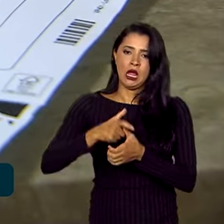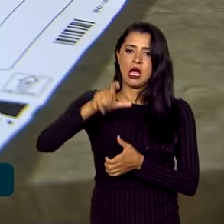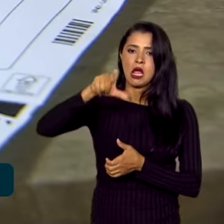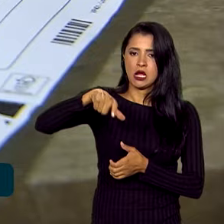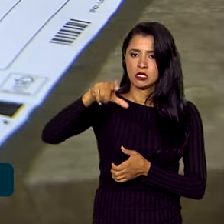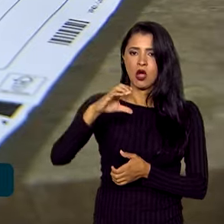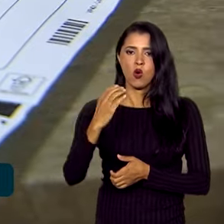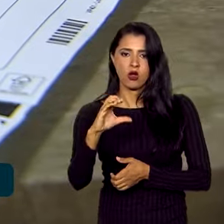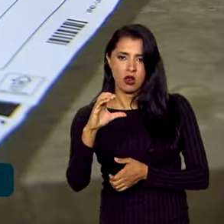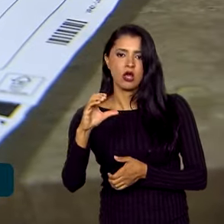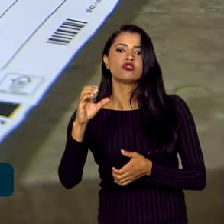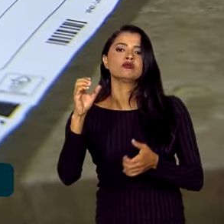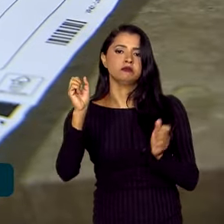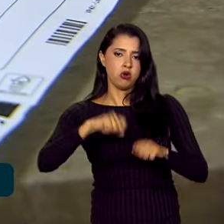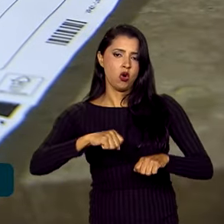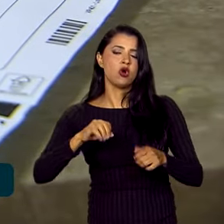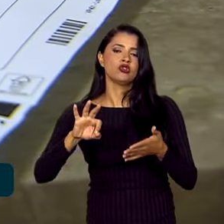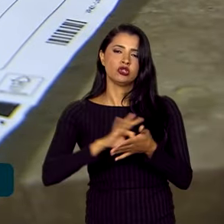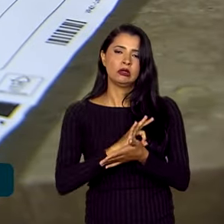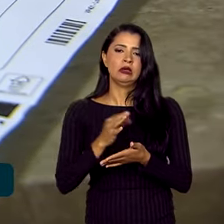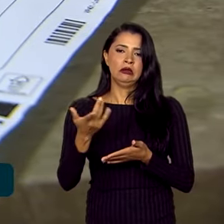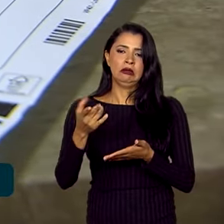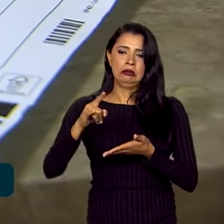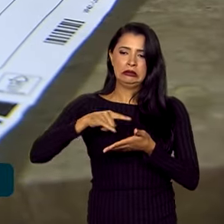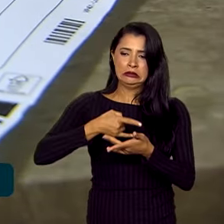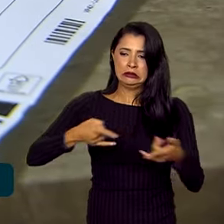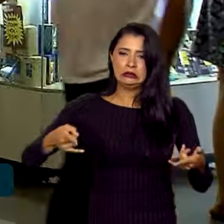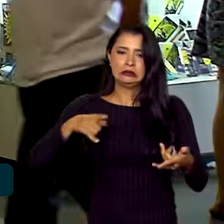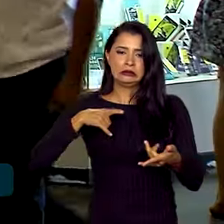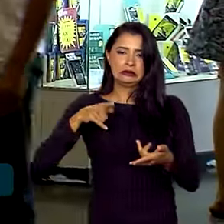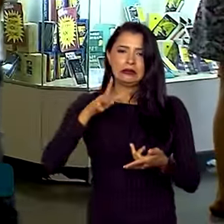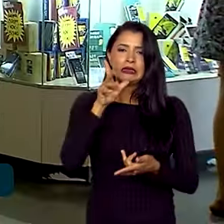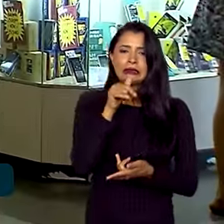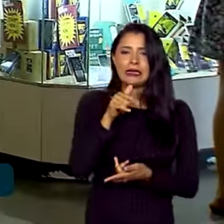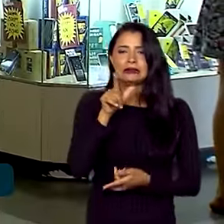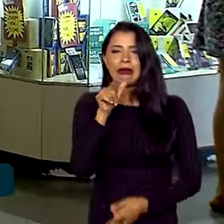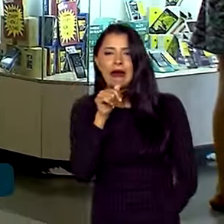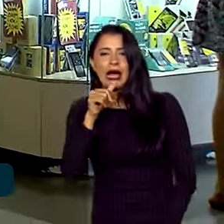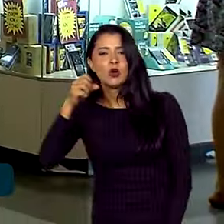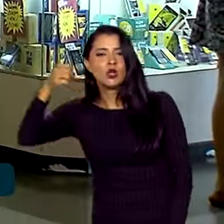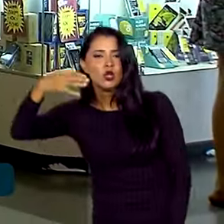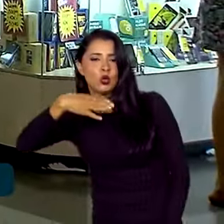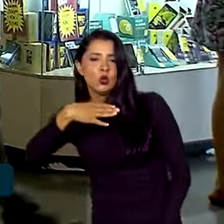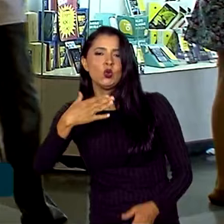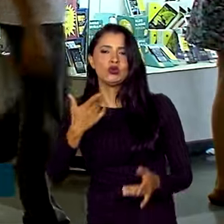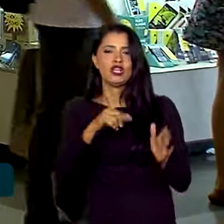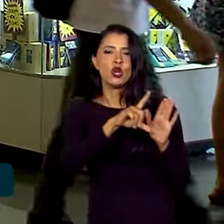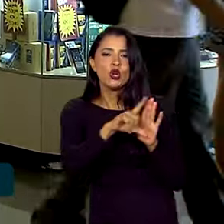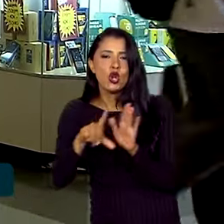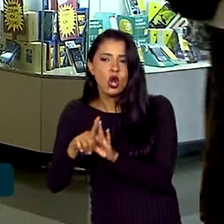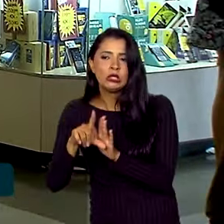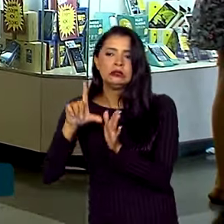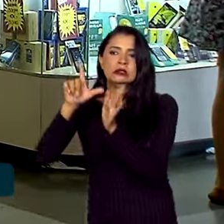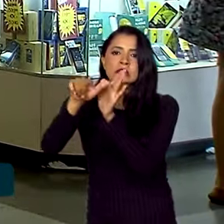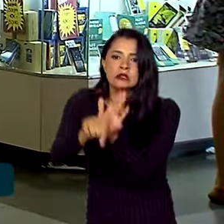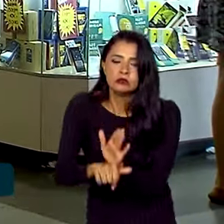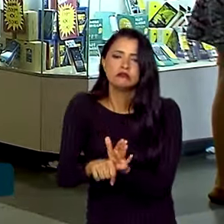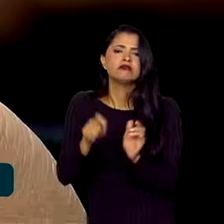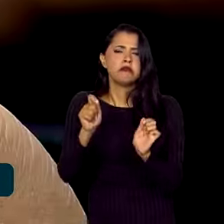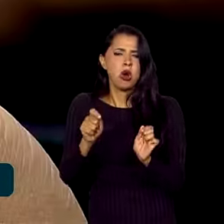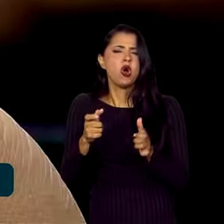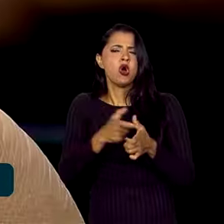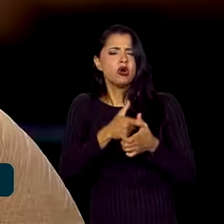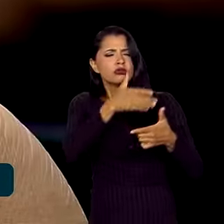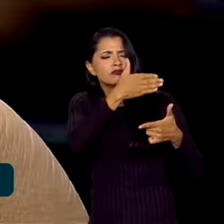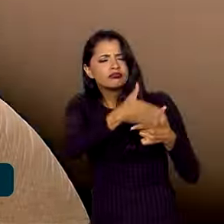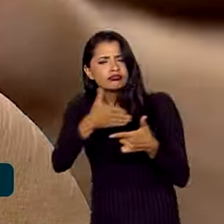de crédito e contas atrasadas em concessionárias de água e luz e redes varejistas. As dívidas podem ser parceladas